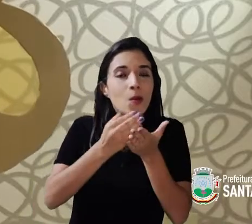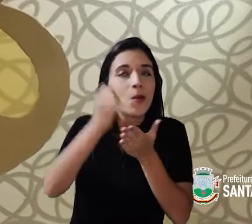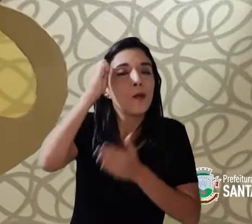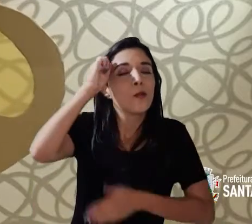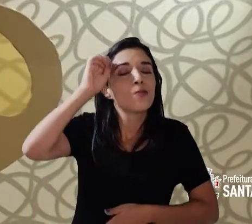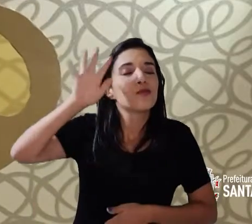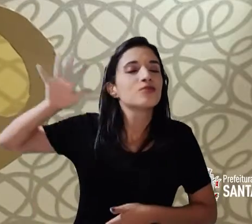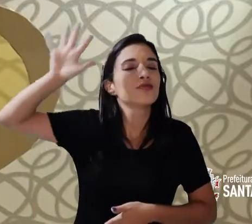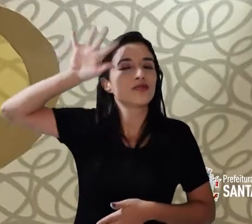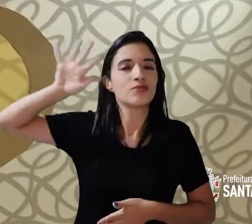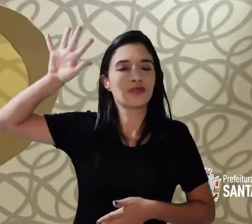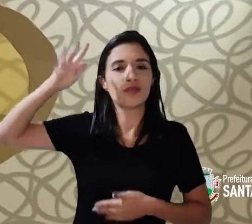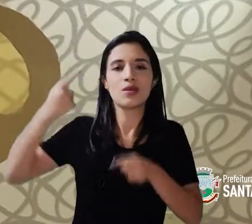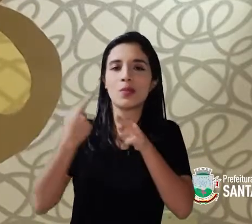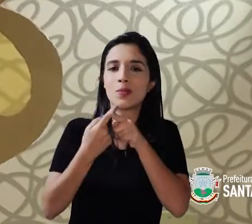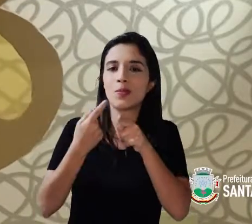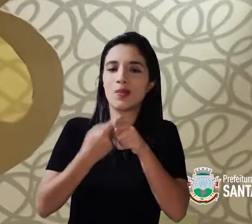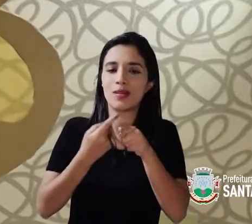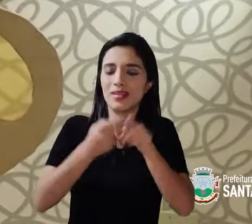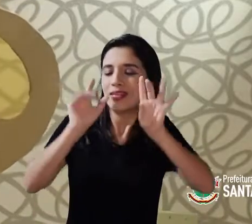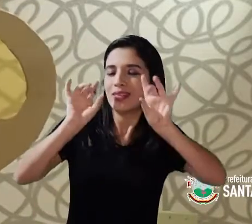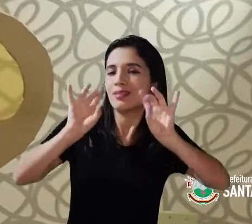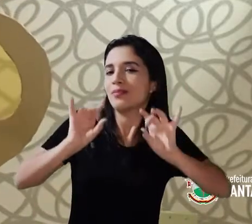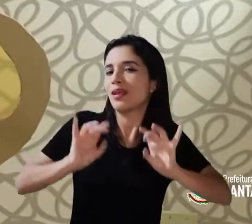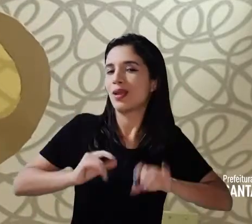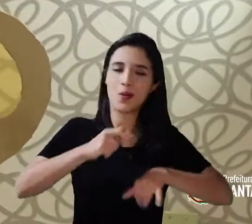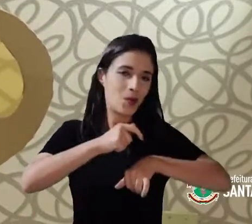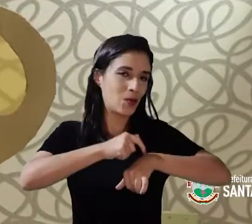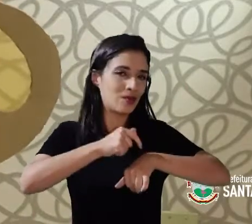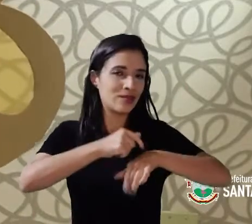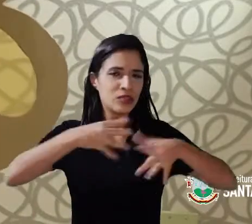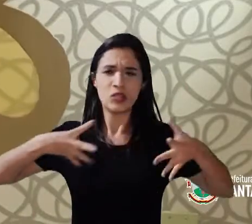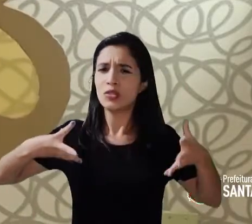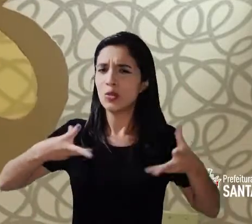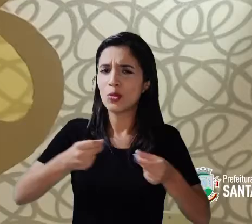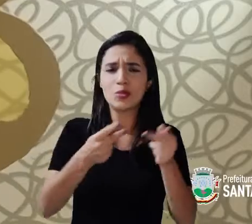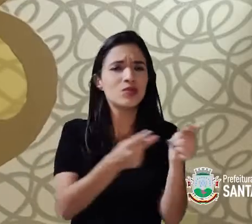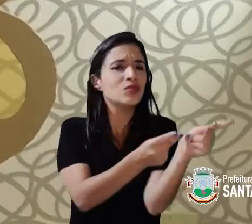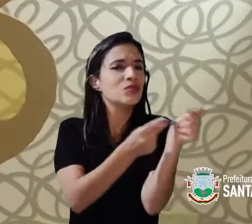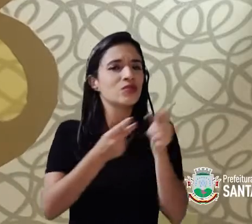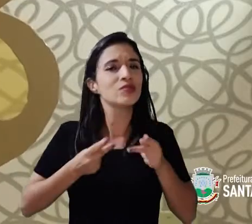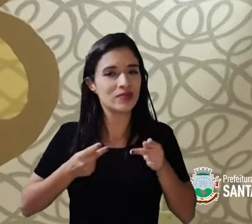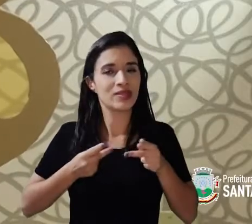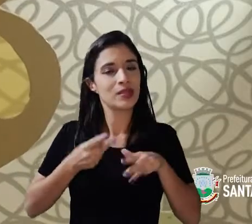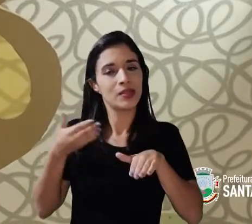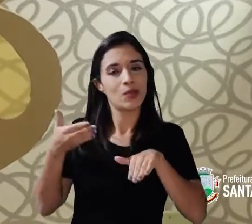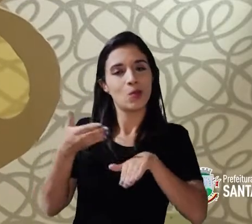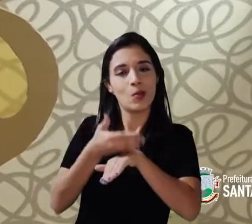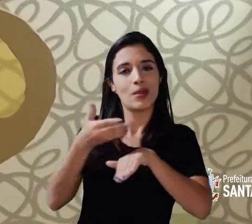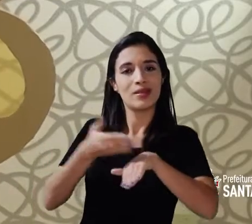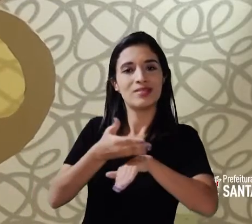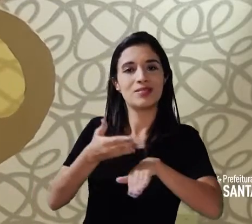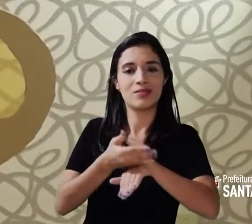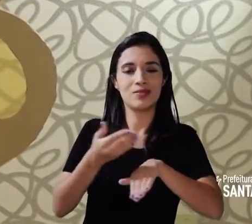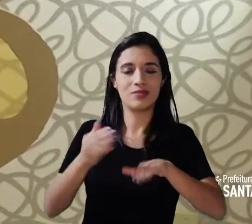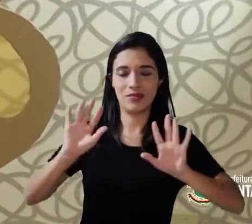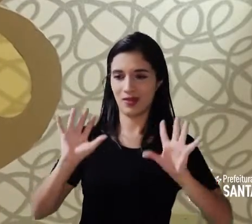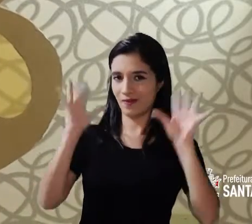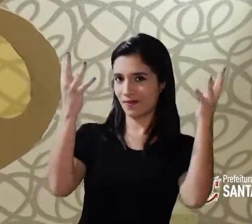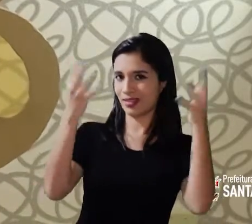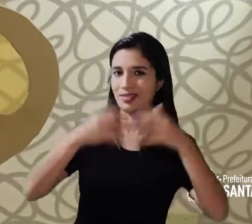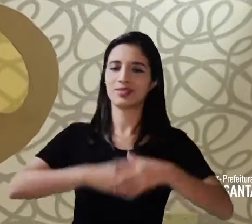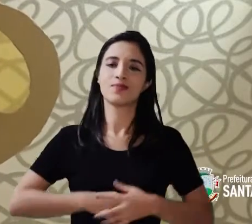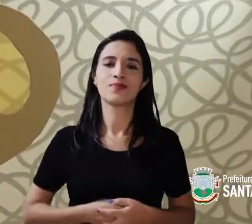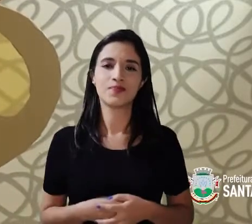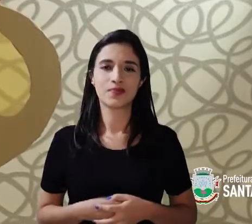imaginação, pois será muito especial. Todos estão convidados a participar deste